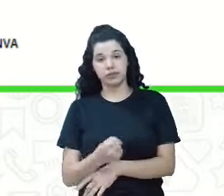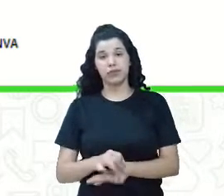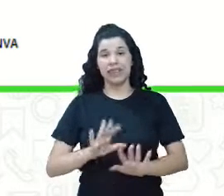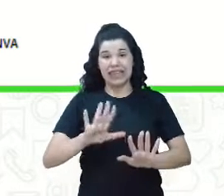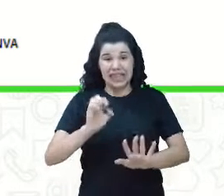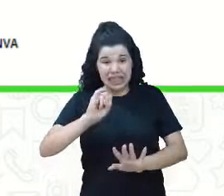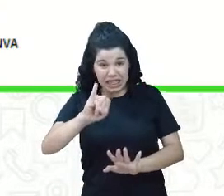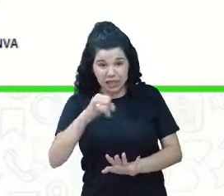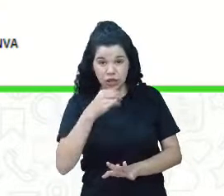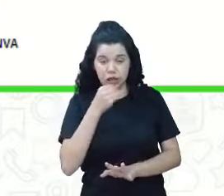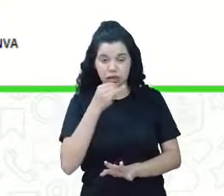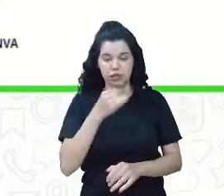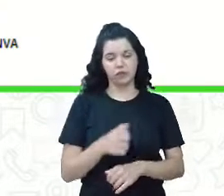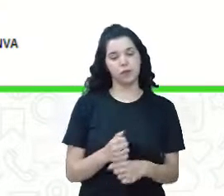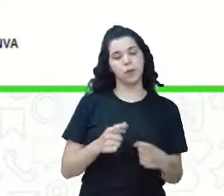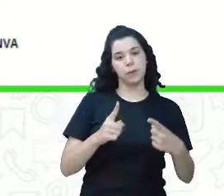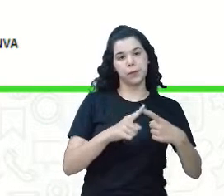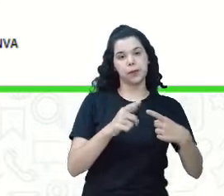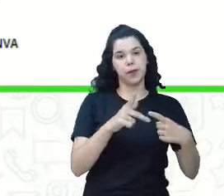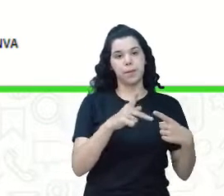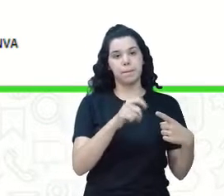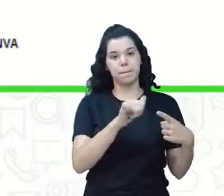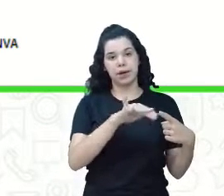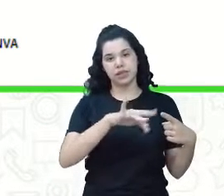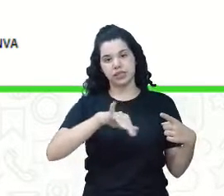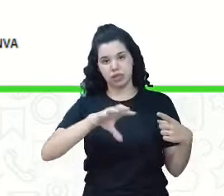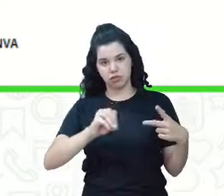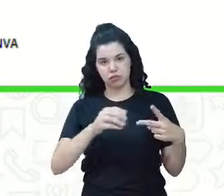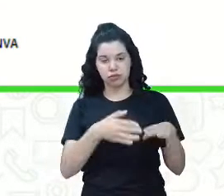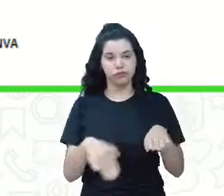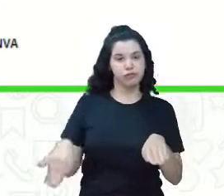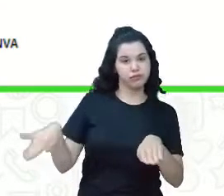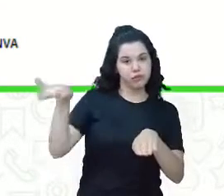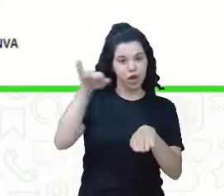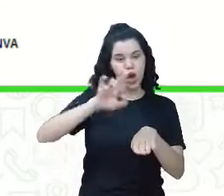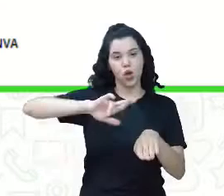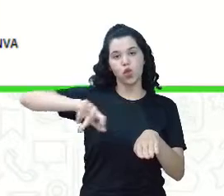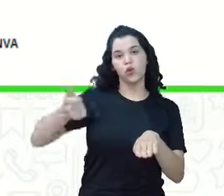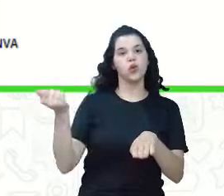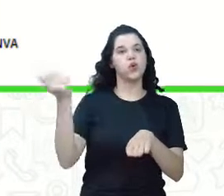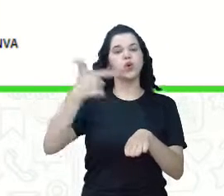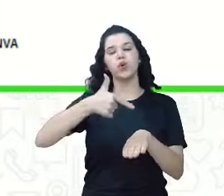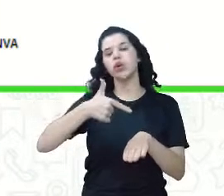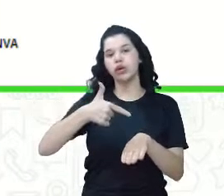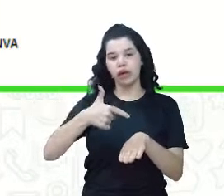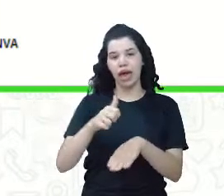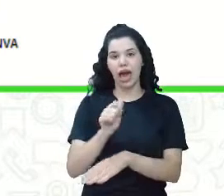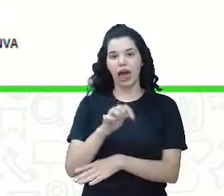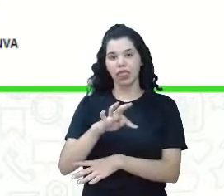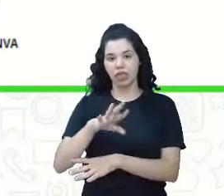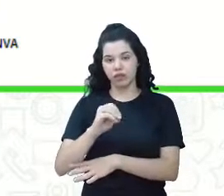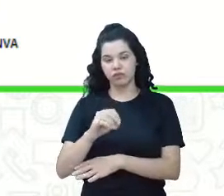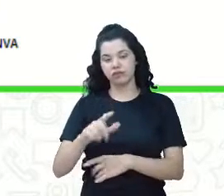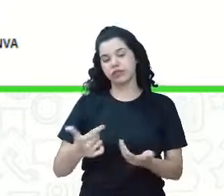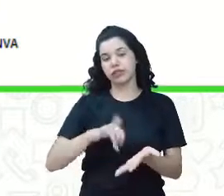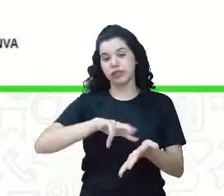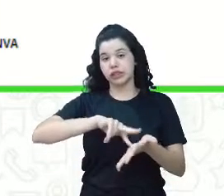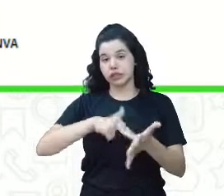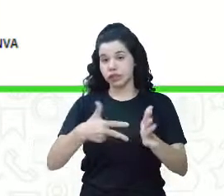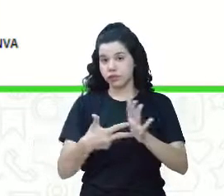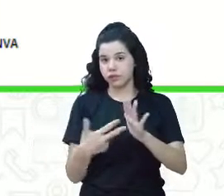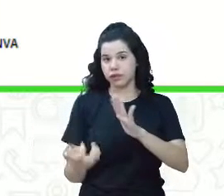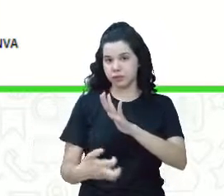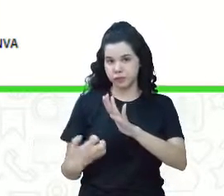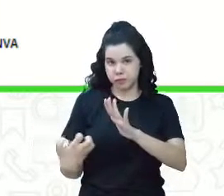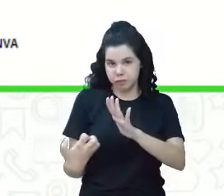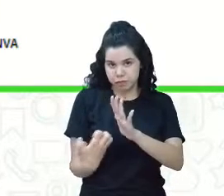maior que o ativo, a empresa encontra-se o quê? Em situação negativa, demonstrada pelo